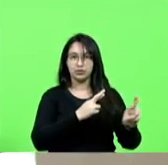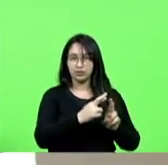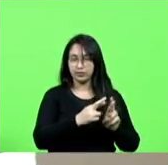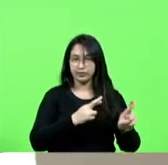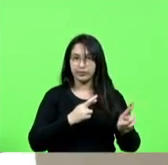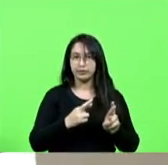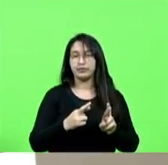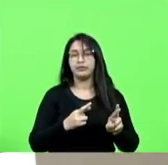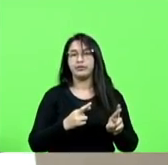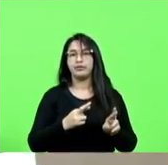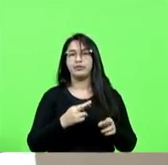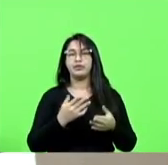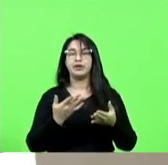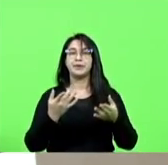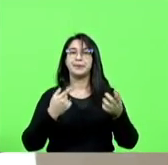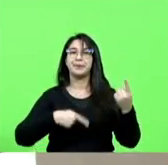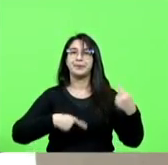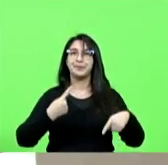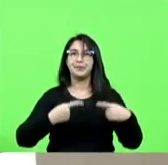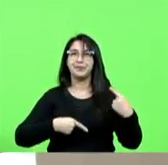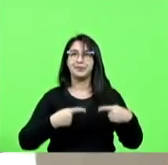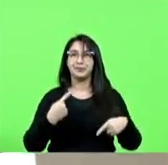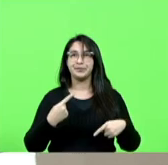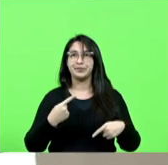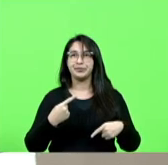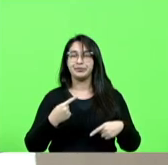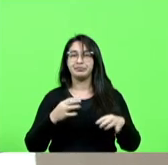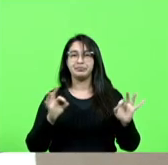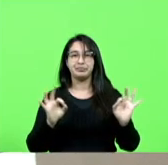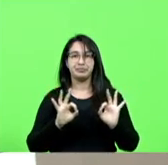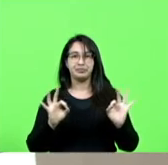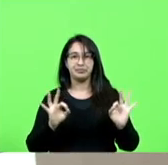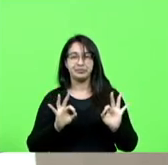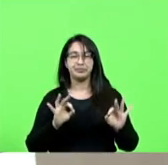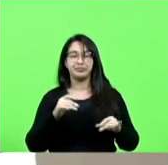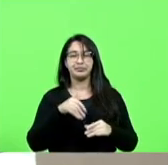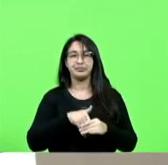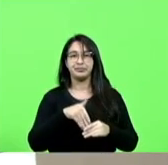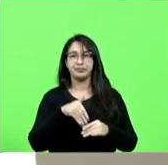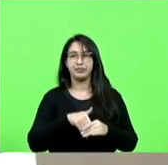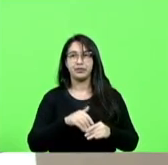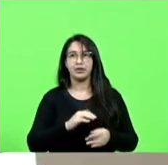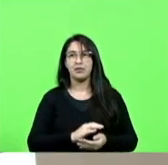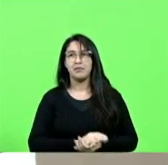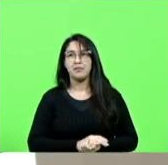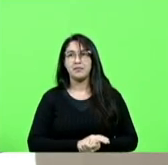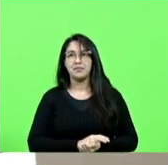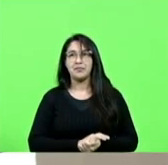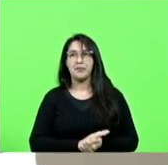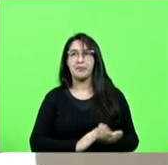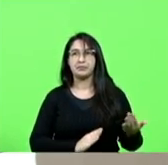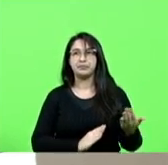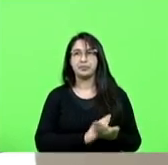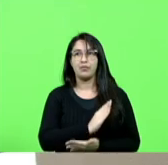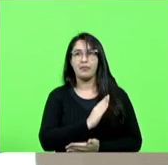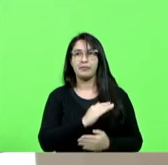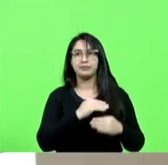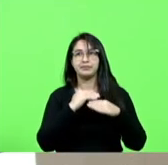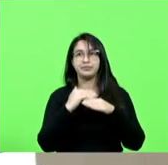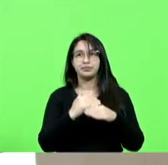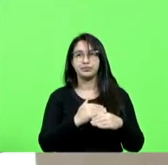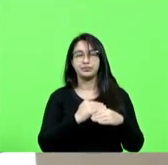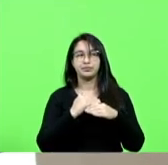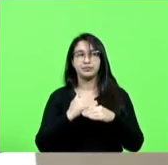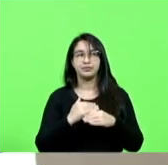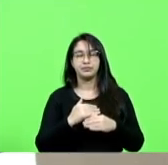Edio Nis Serqueira. Em discussão. Não havendo quem queira discutir. Em votação. Deputados que aprovam, permaneça como se encontra. Aprovado